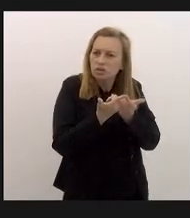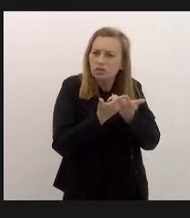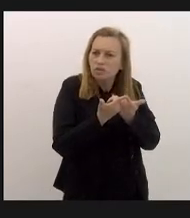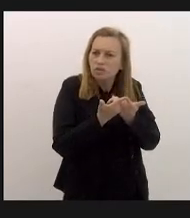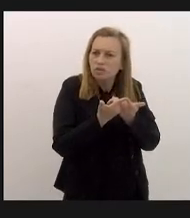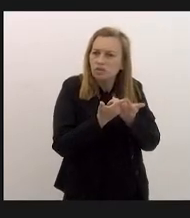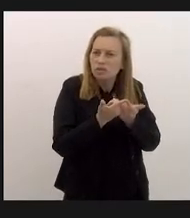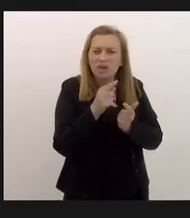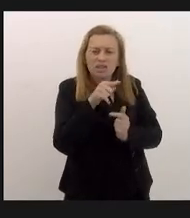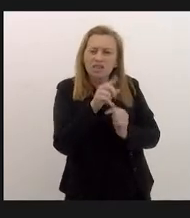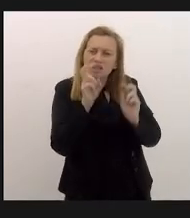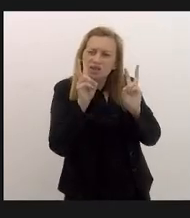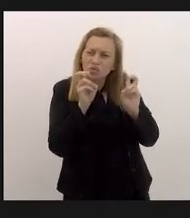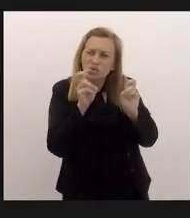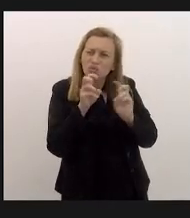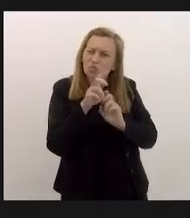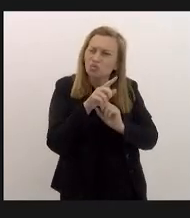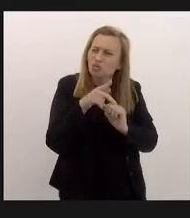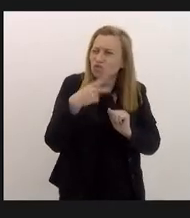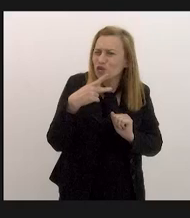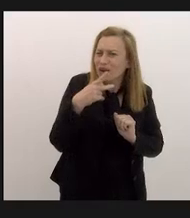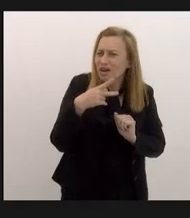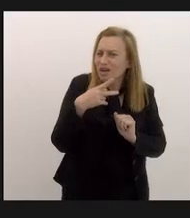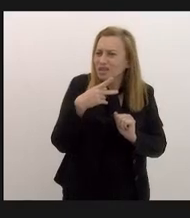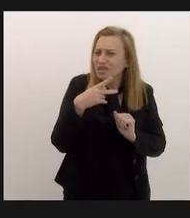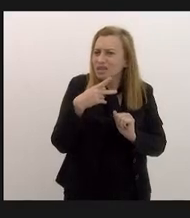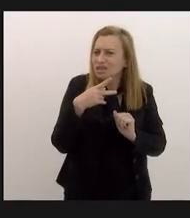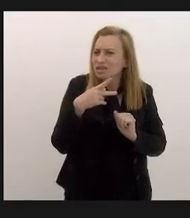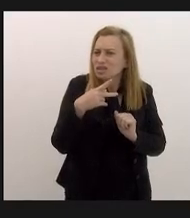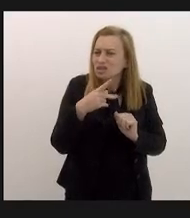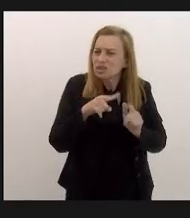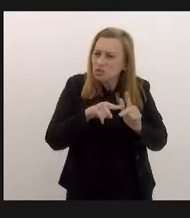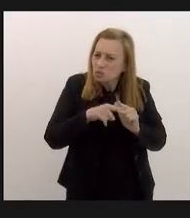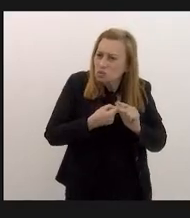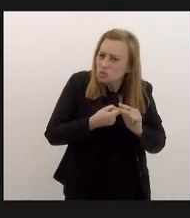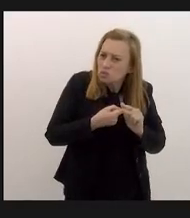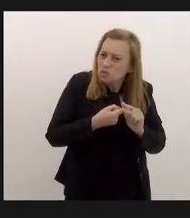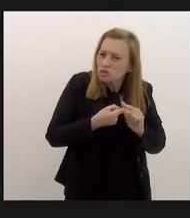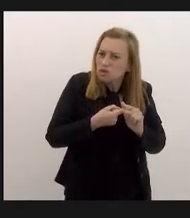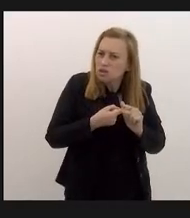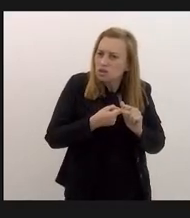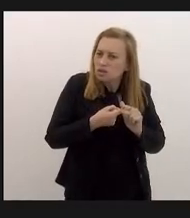E essa matéria fala que esse reajuste